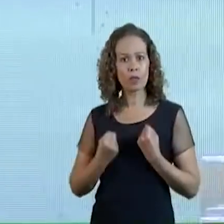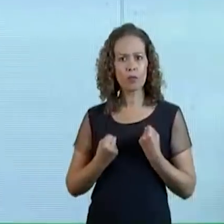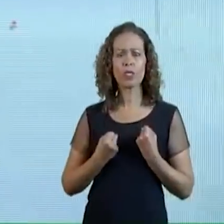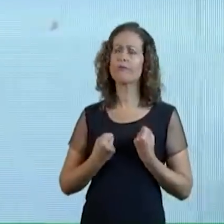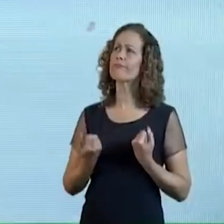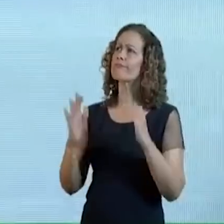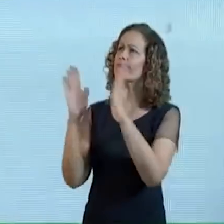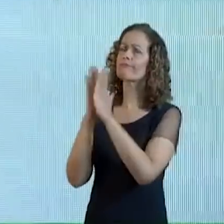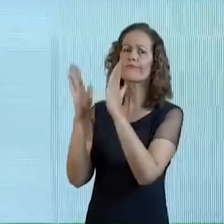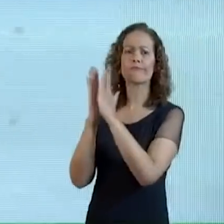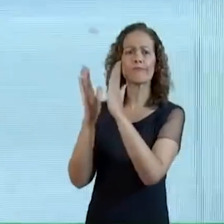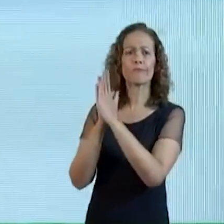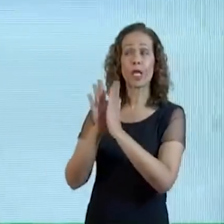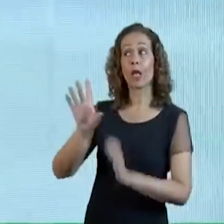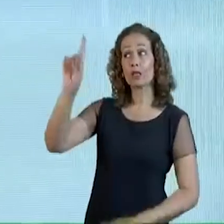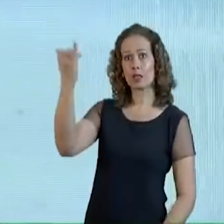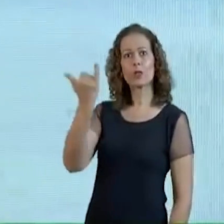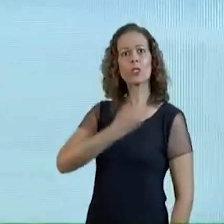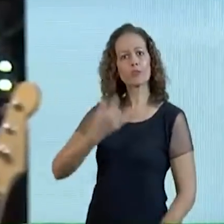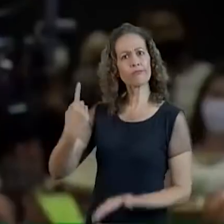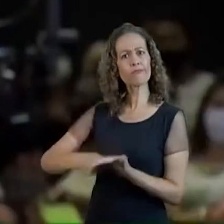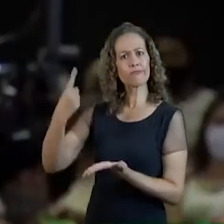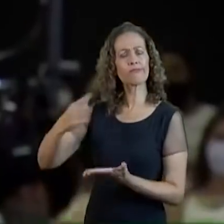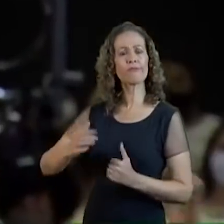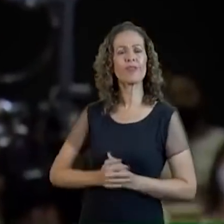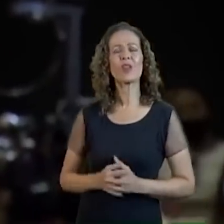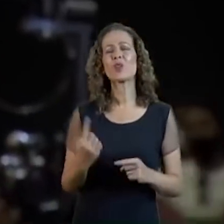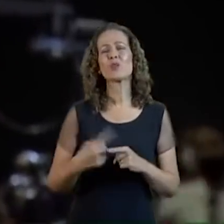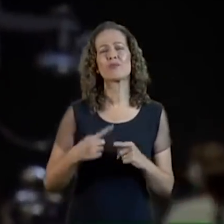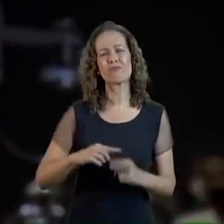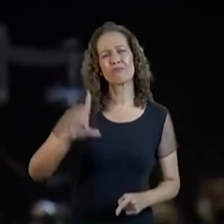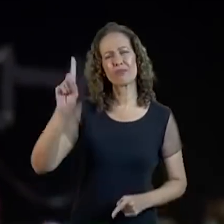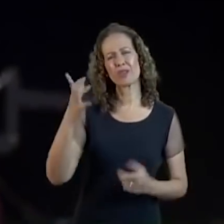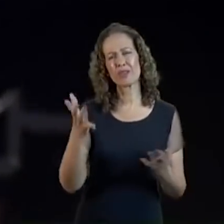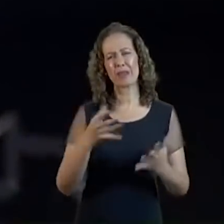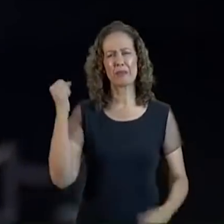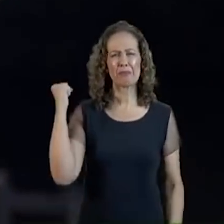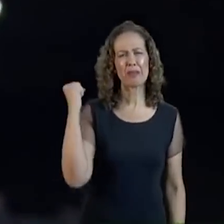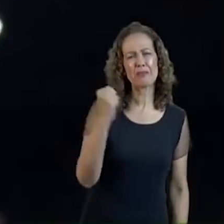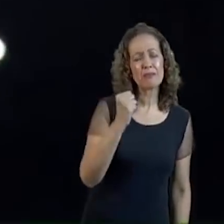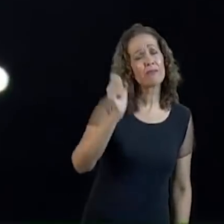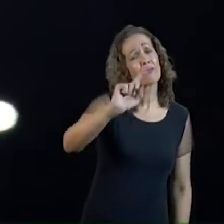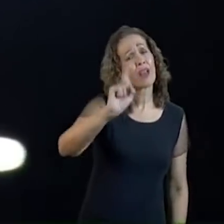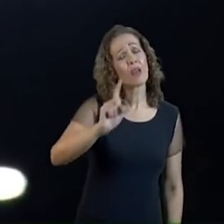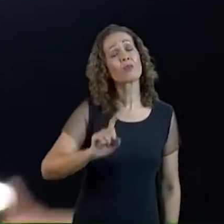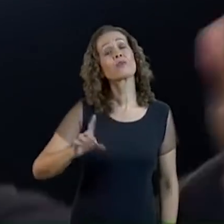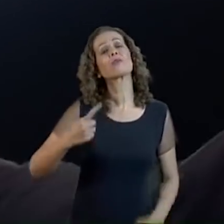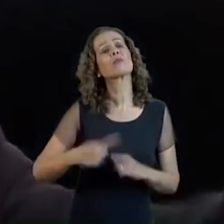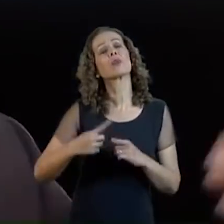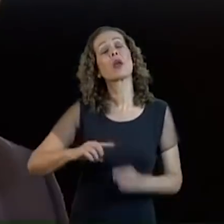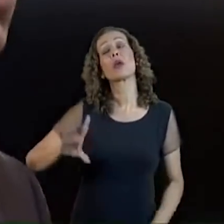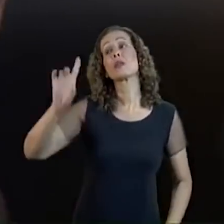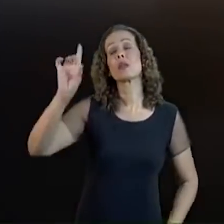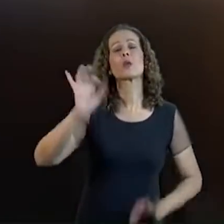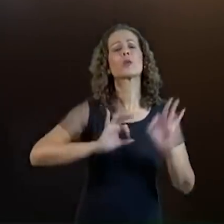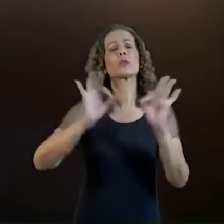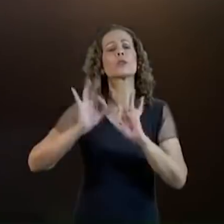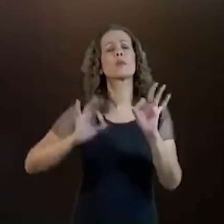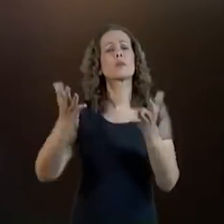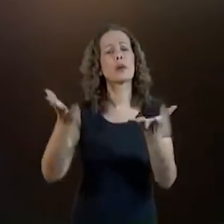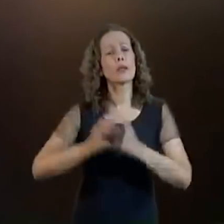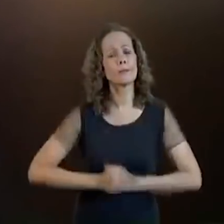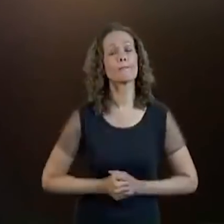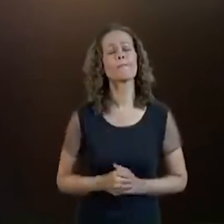E quando Deus fala Uma coisa dessa Não é porque Ele quer matar a gente Não é porque nada É porque Ele quer preparar Por que Ele contou para José Que